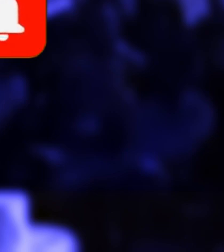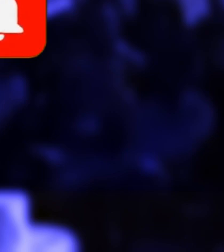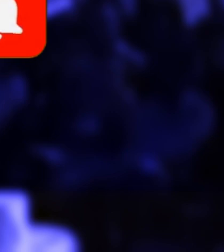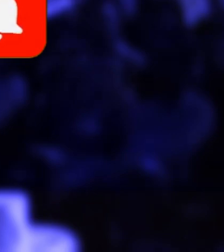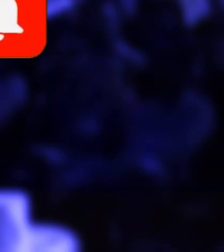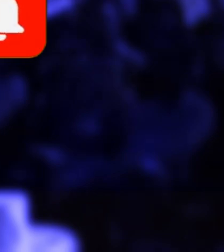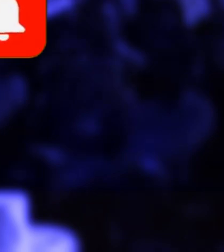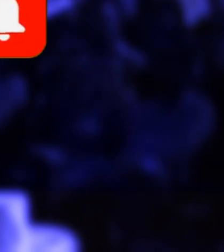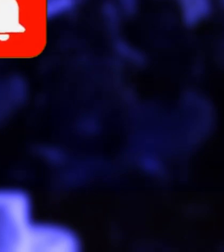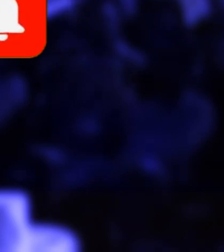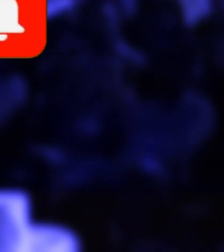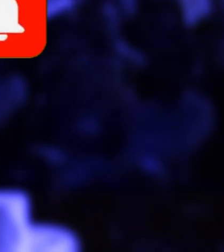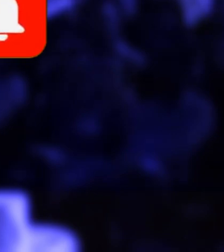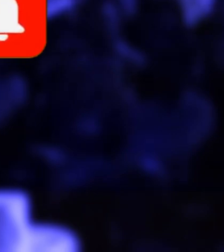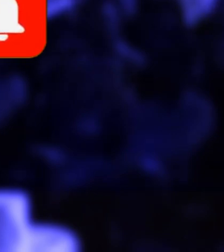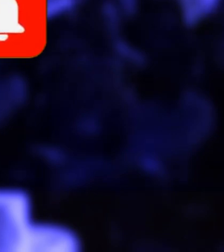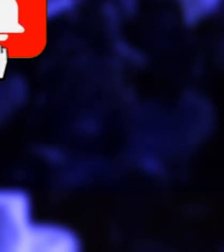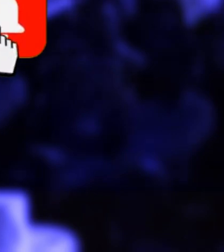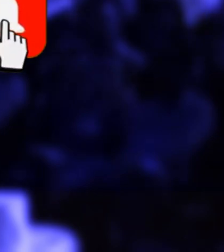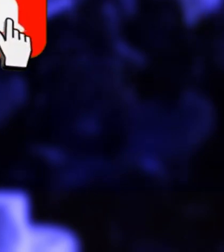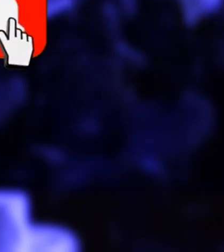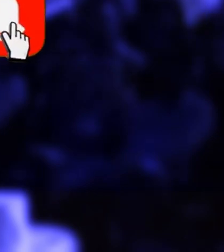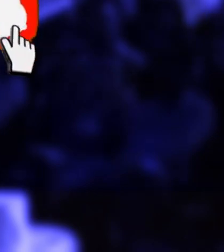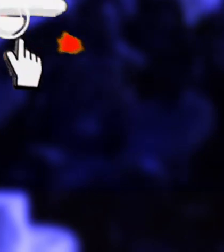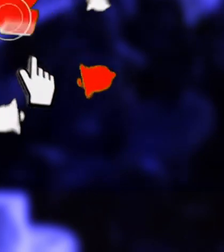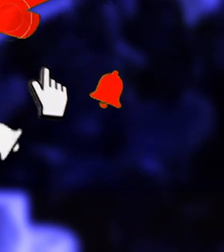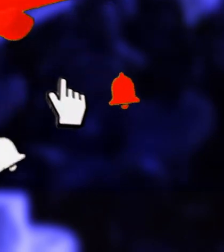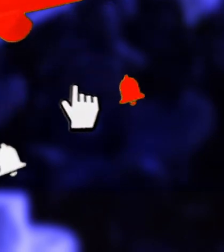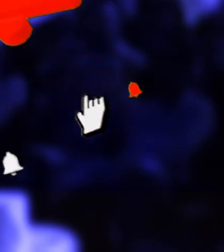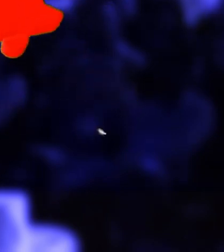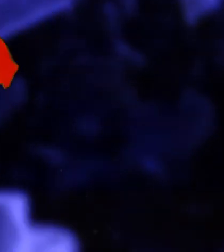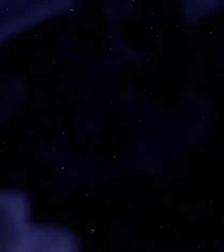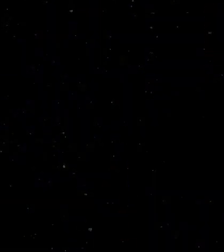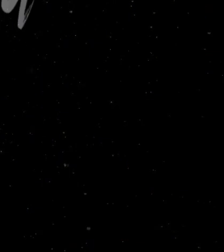em nosso canal e seja abençoado diariamente com trechos de pregações.